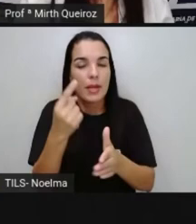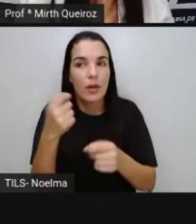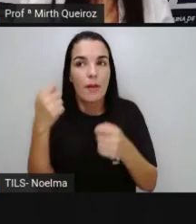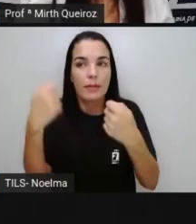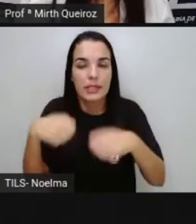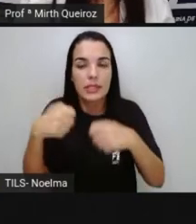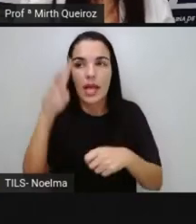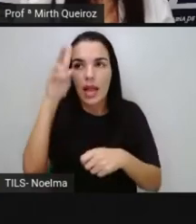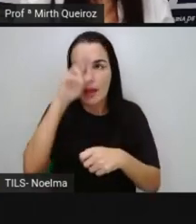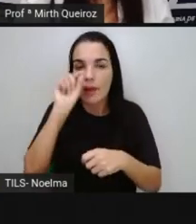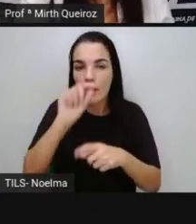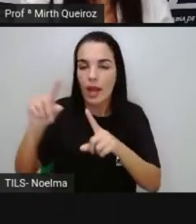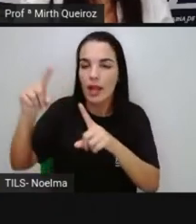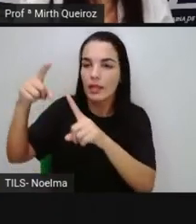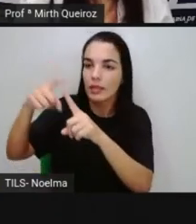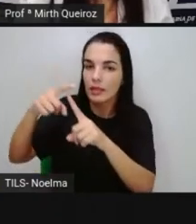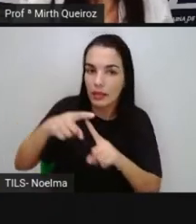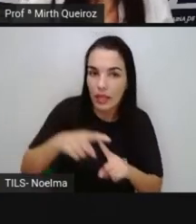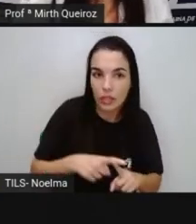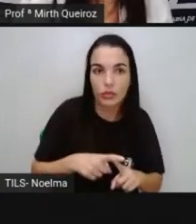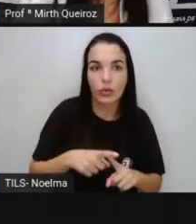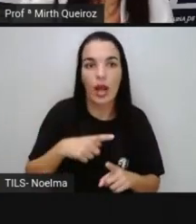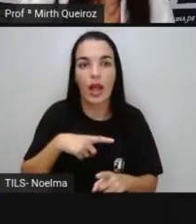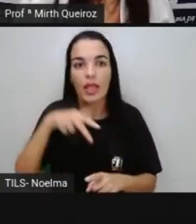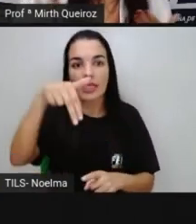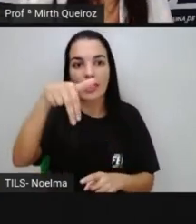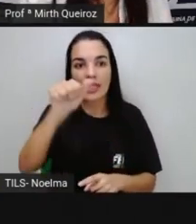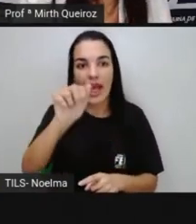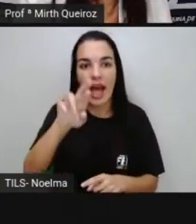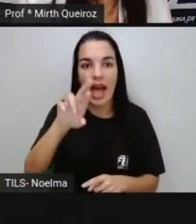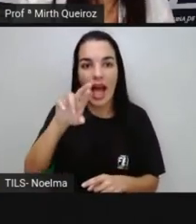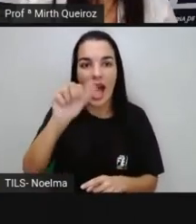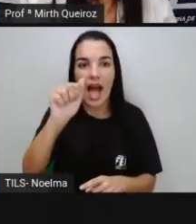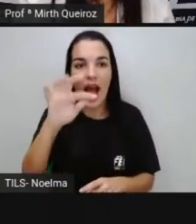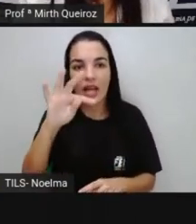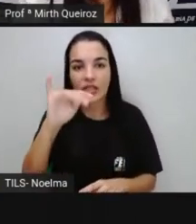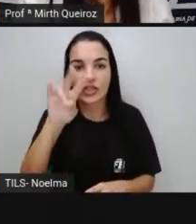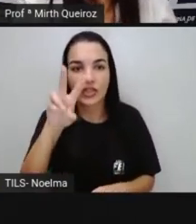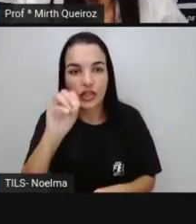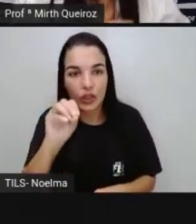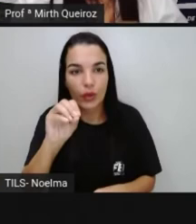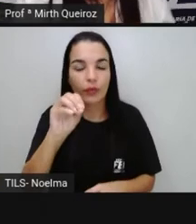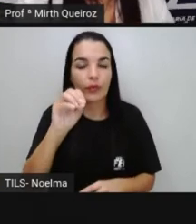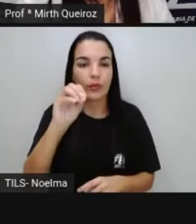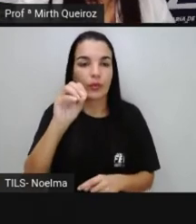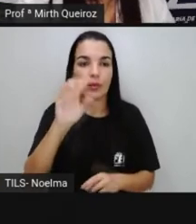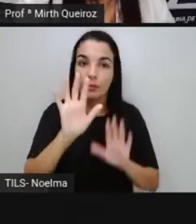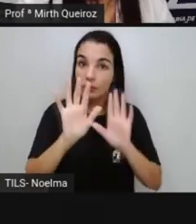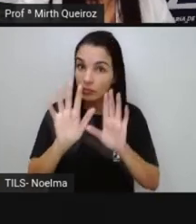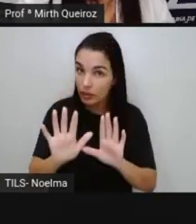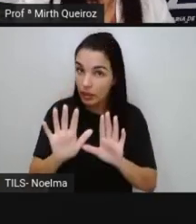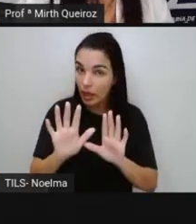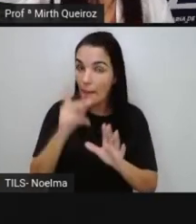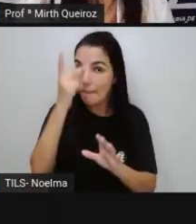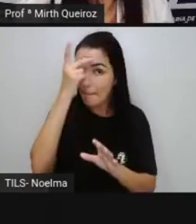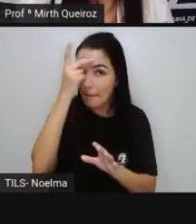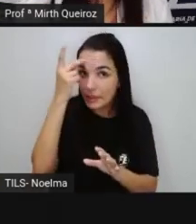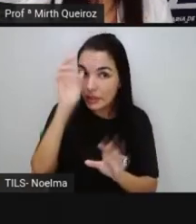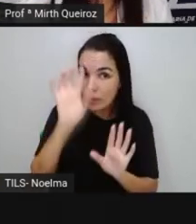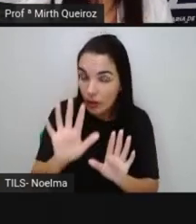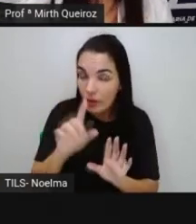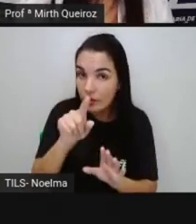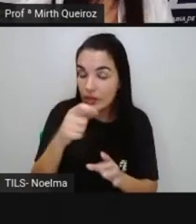texto, né? O tipo de texto é narrativo. Se a gente está falando que nós vamos fazer uma biografia, não é uma autobiografia, é uma